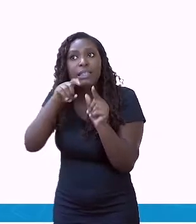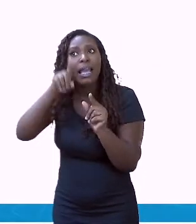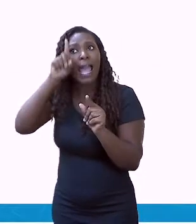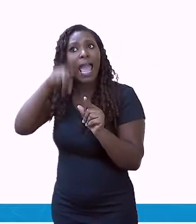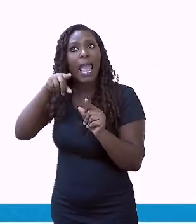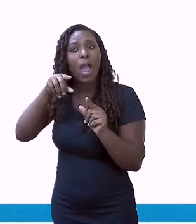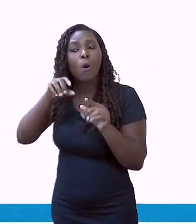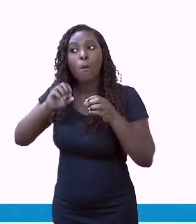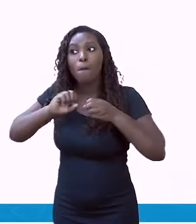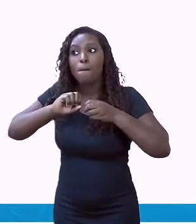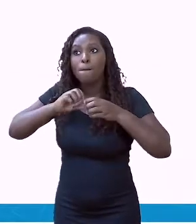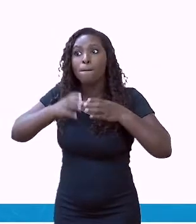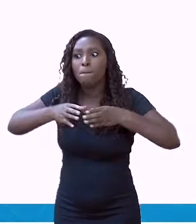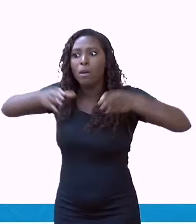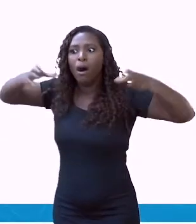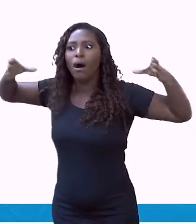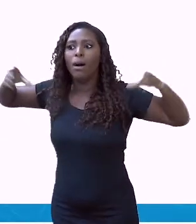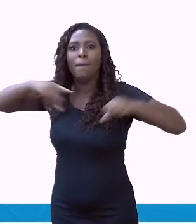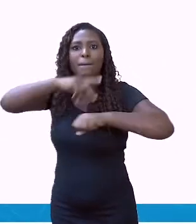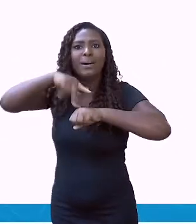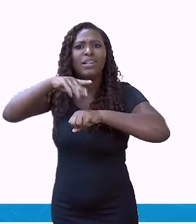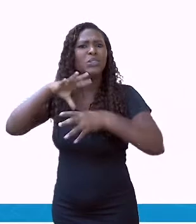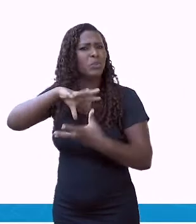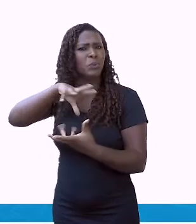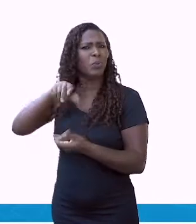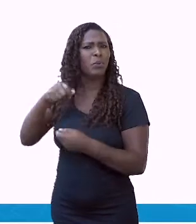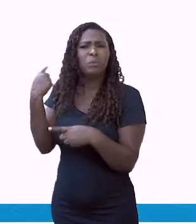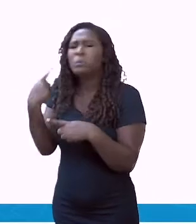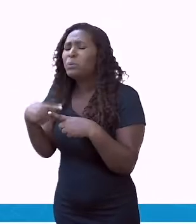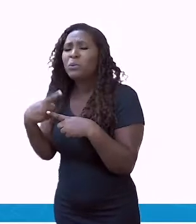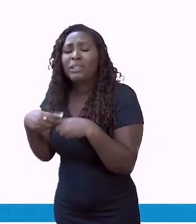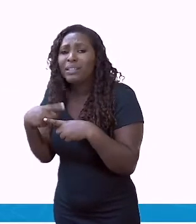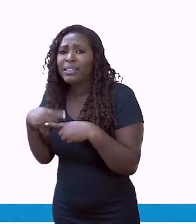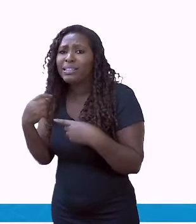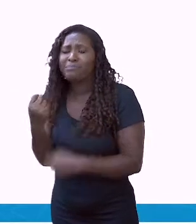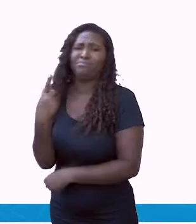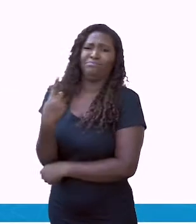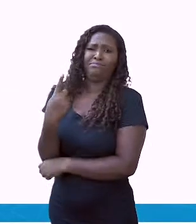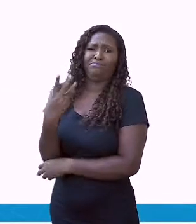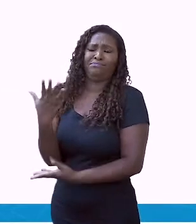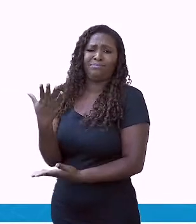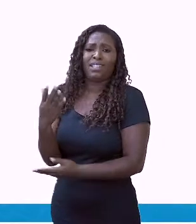verdade? Agora, olha a China como que está imensa. Olha a Índia.